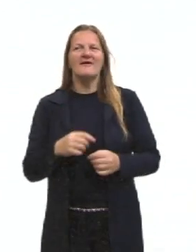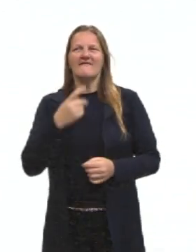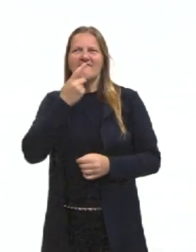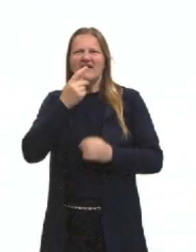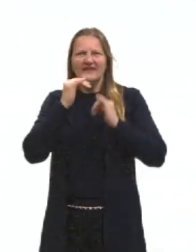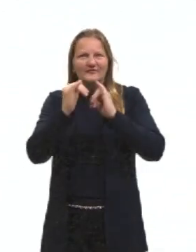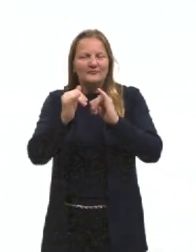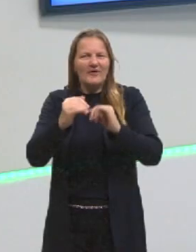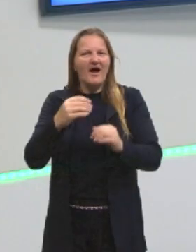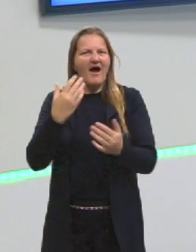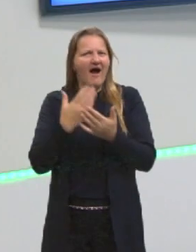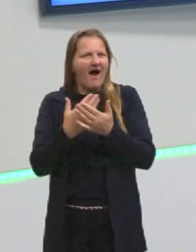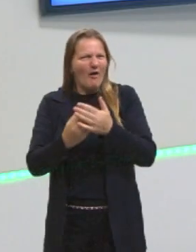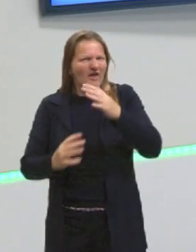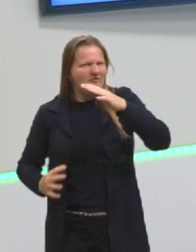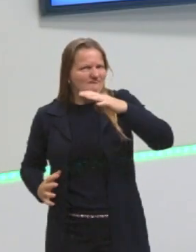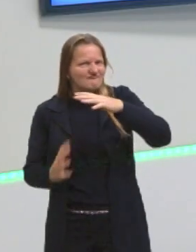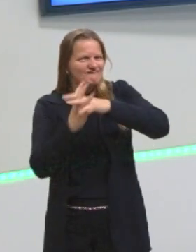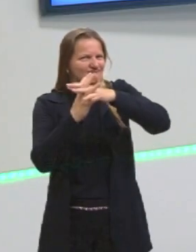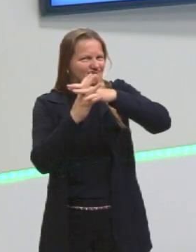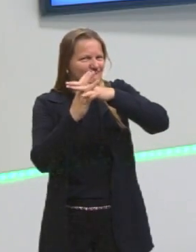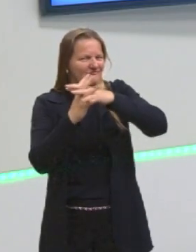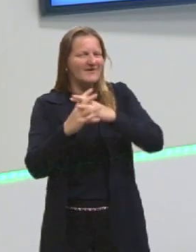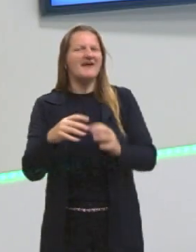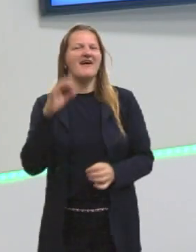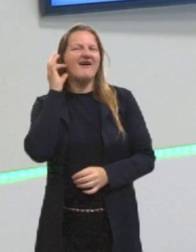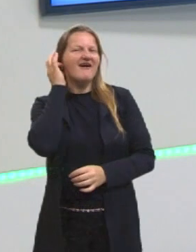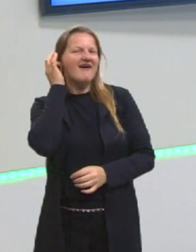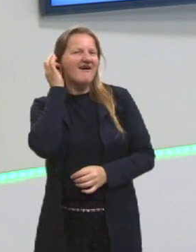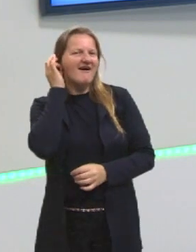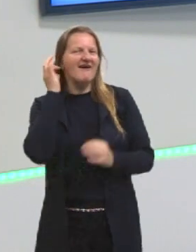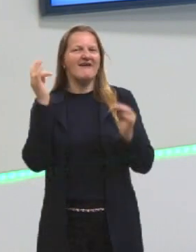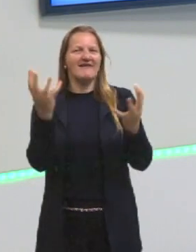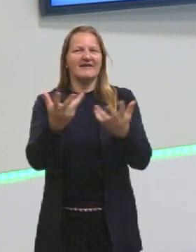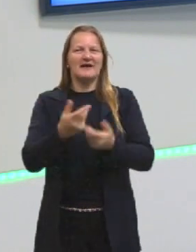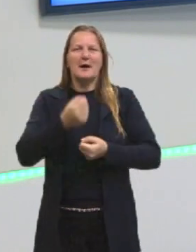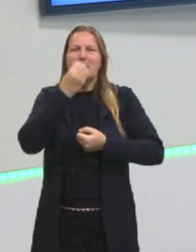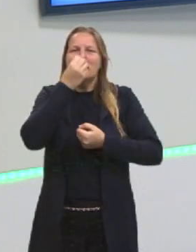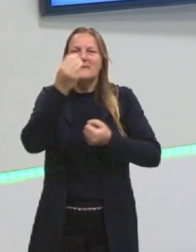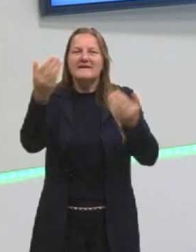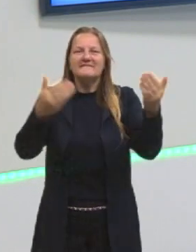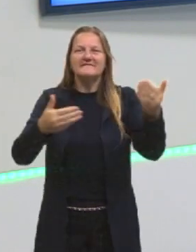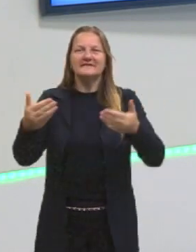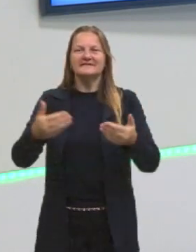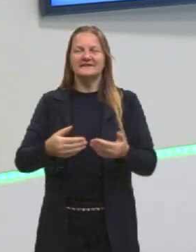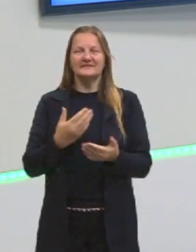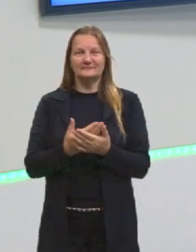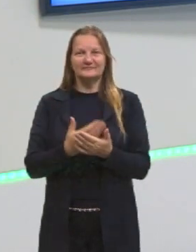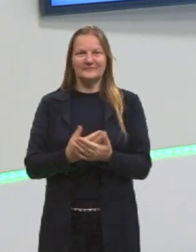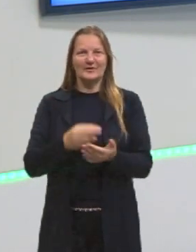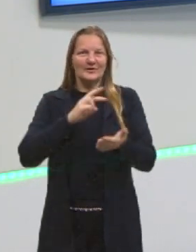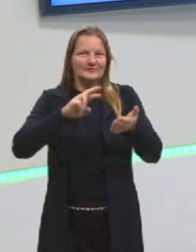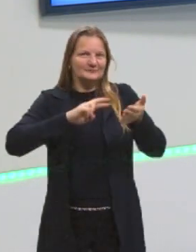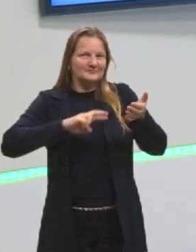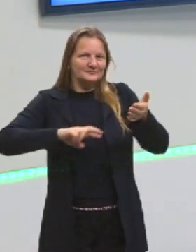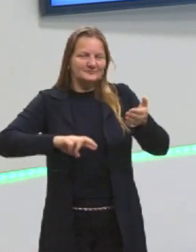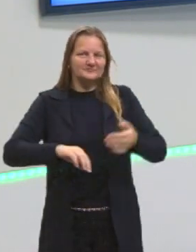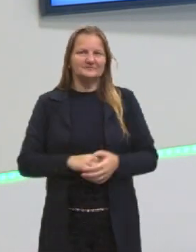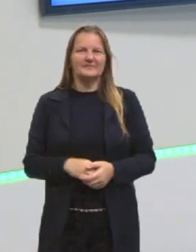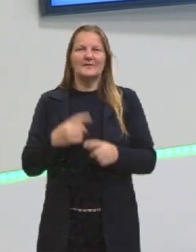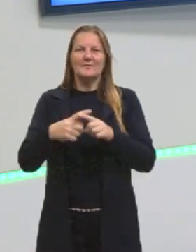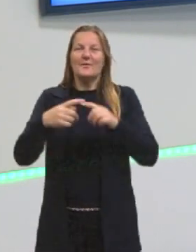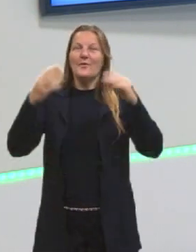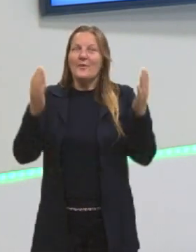falando que a aula está top? Antes de tudo, muito bem-vindo, muito bem-vinda a mais uma aula de redação, porque